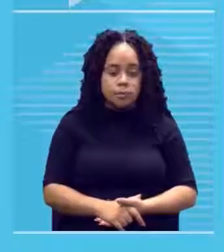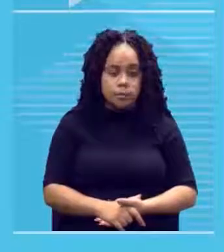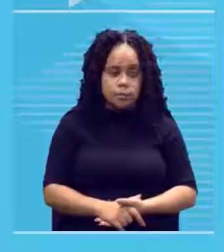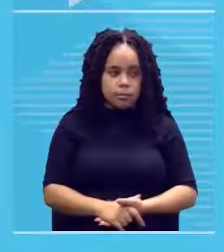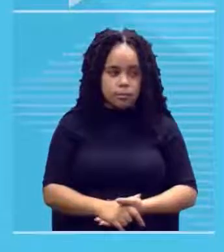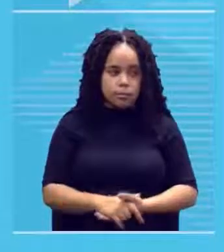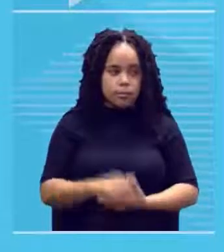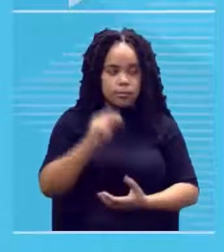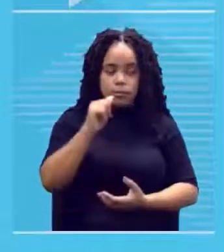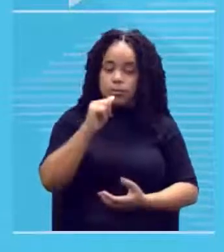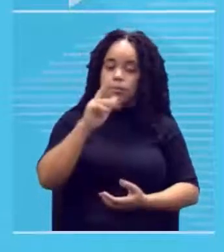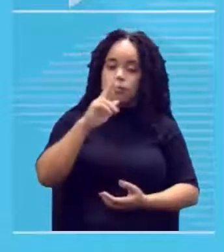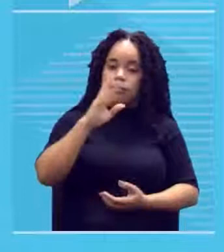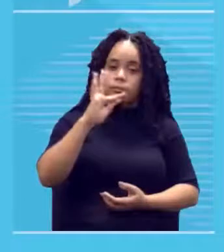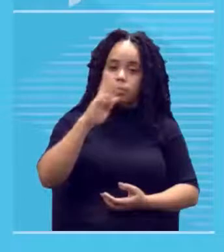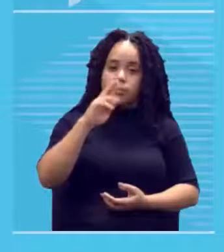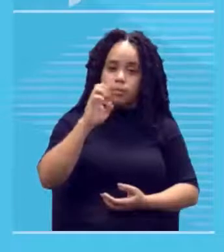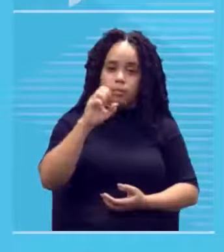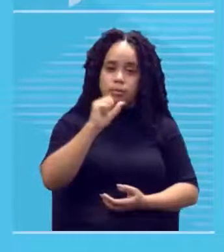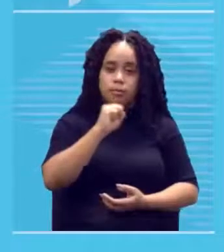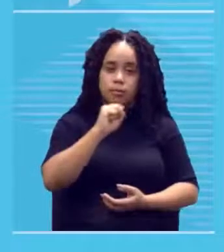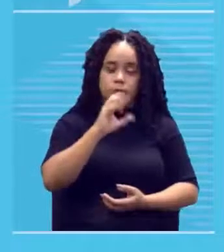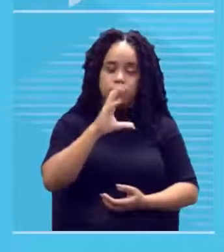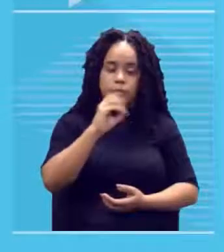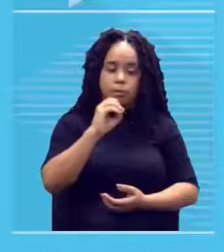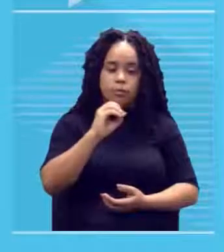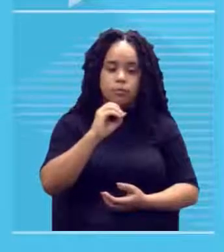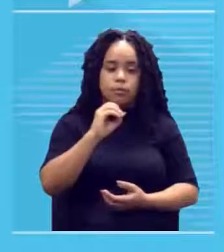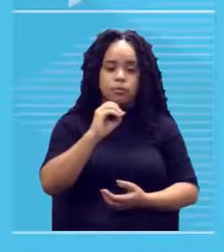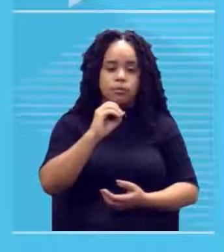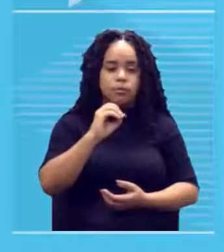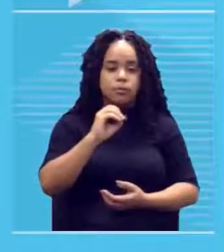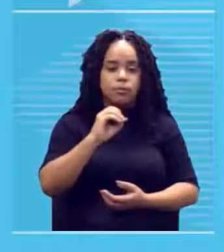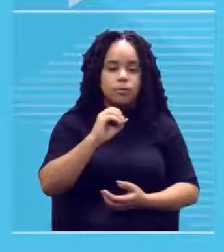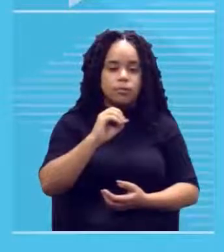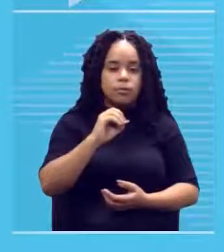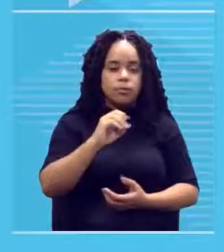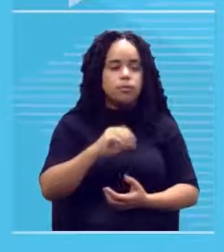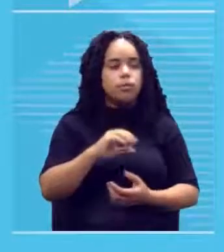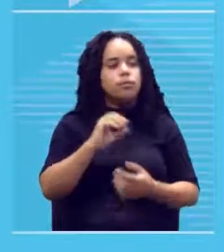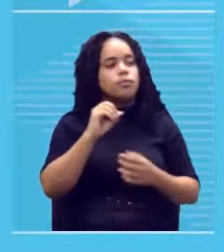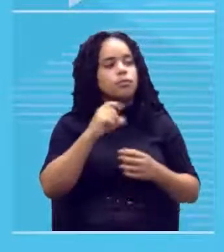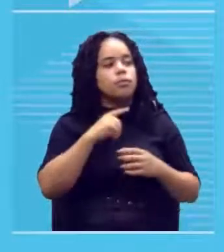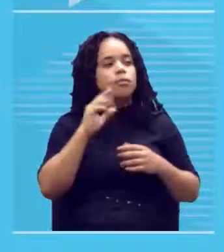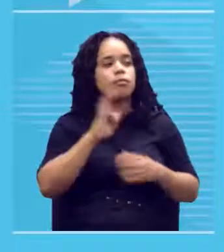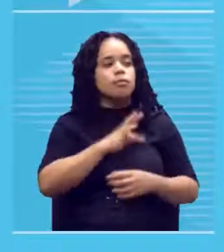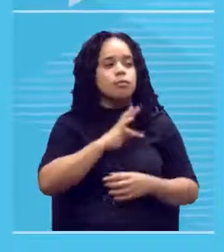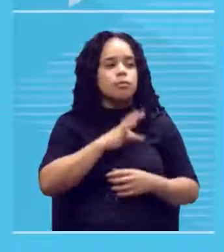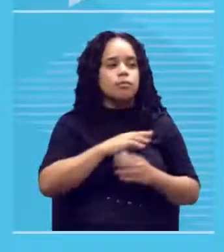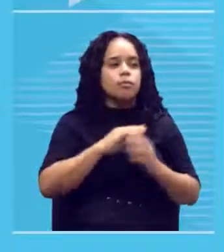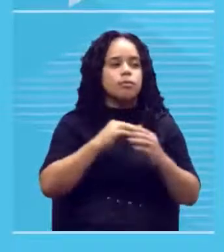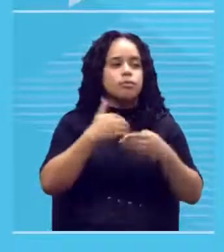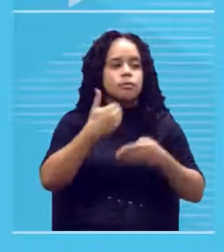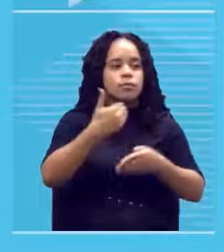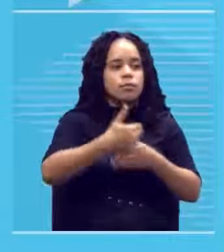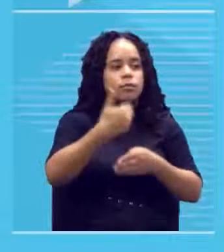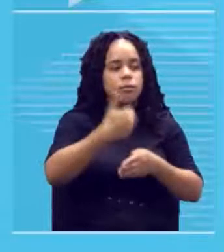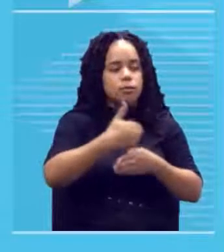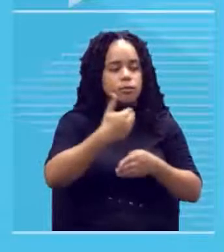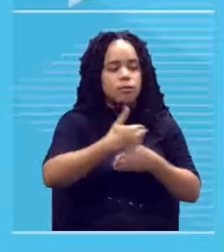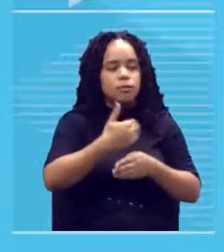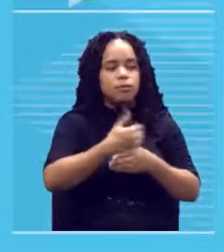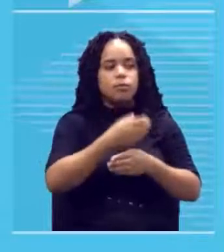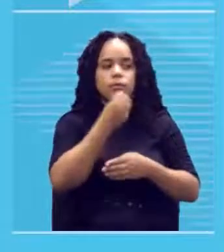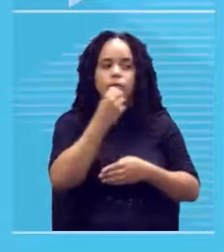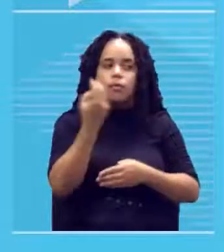é uma técnica de pintura em parede ou tetos de gesso ou revestido com argamassa ainda